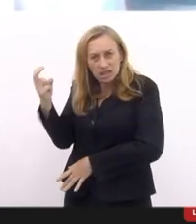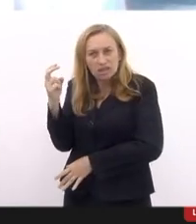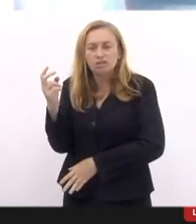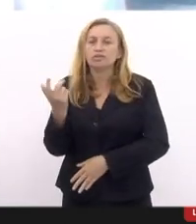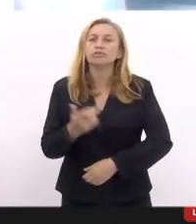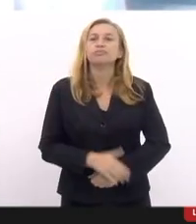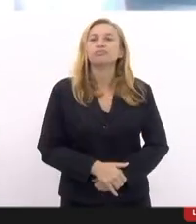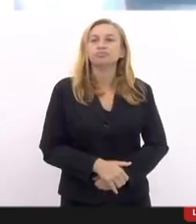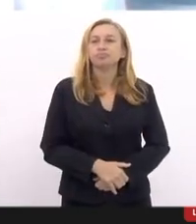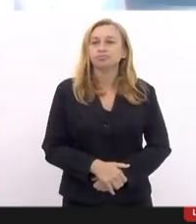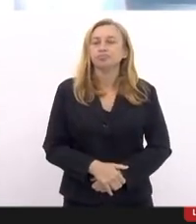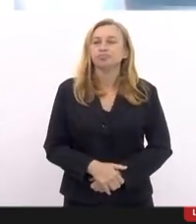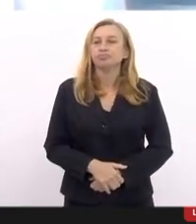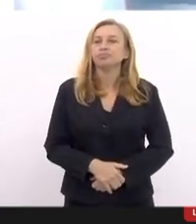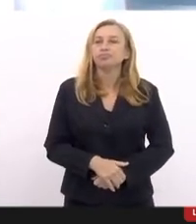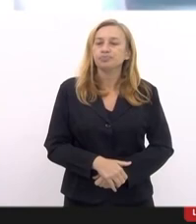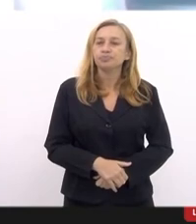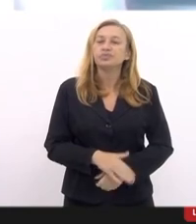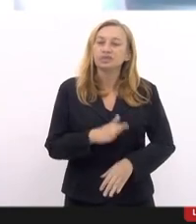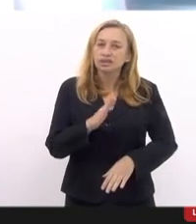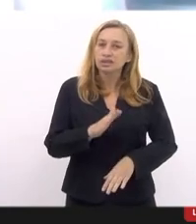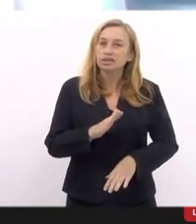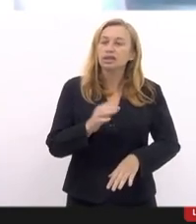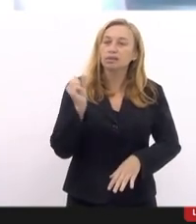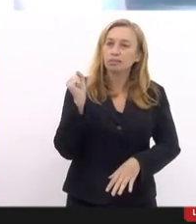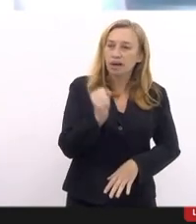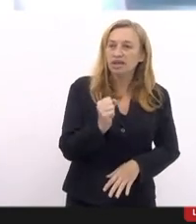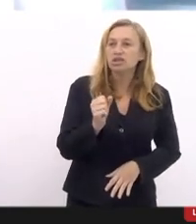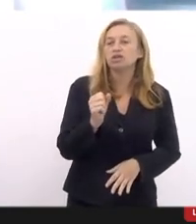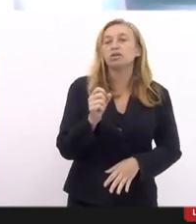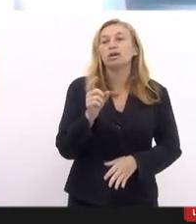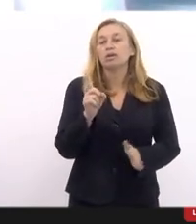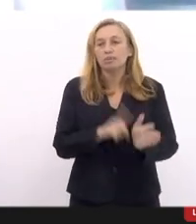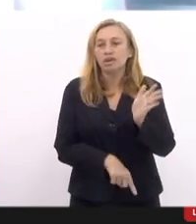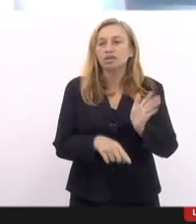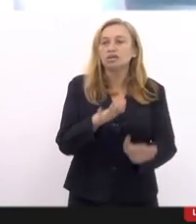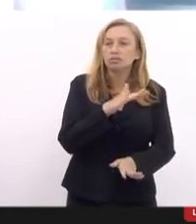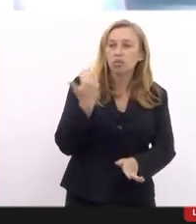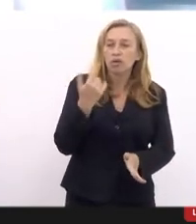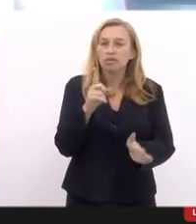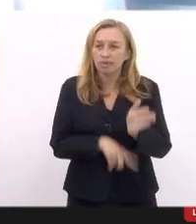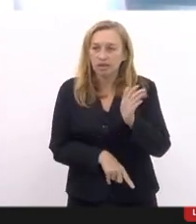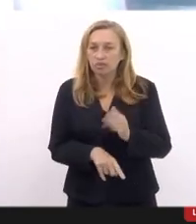investigativa, que mate menos, que morra menos. Nós sabemos,